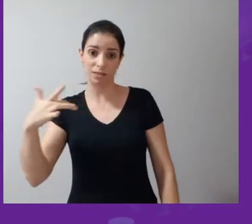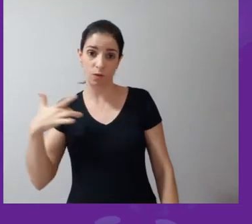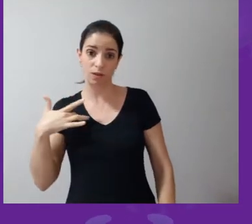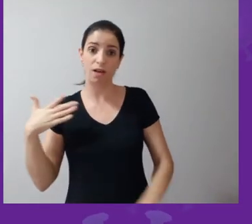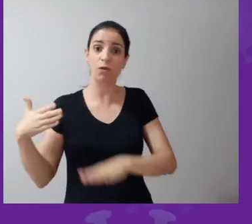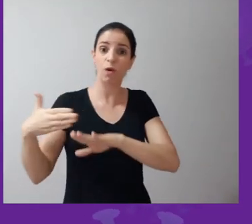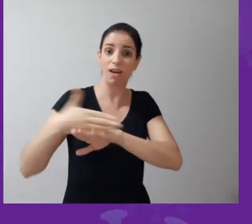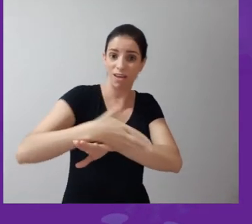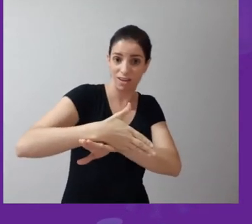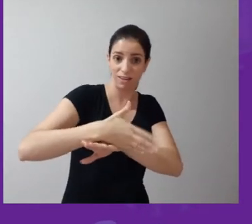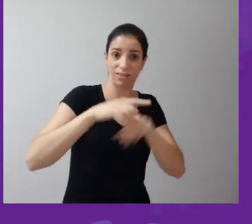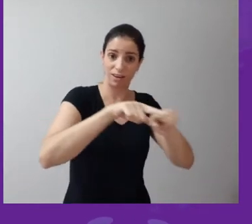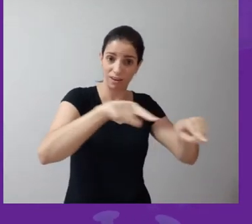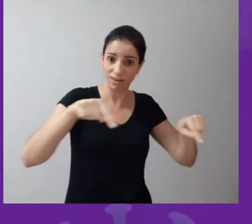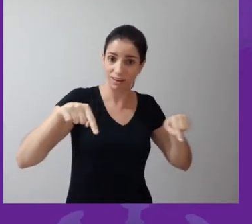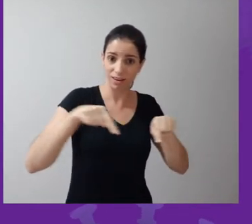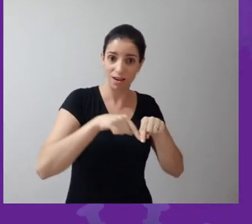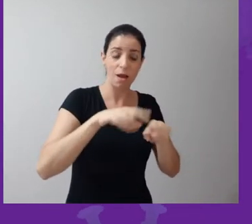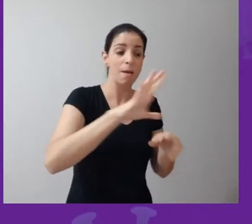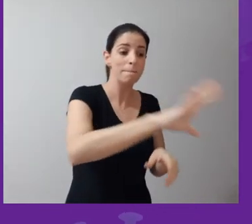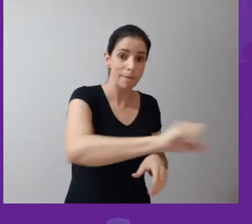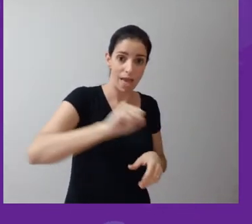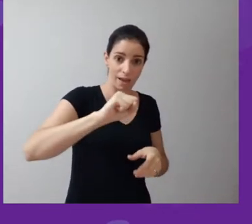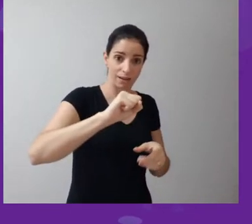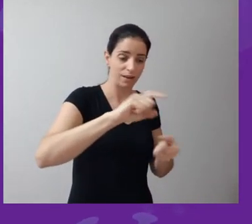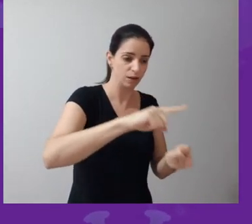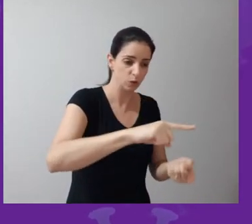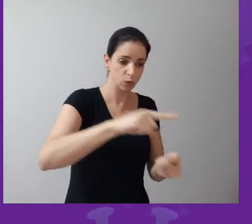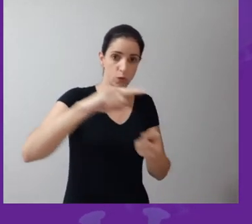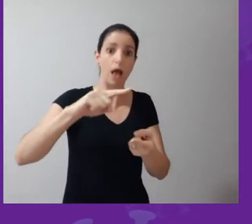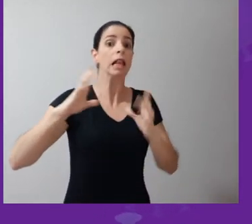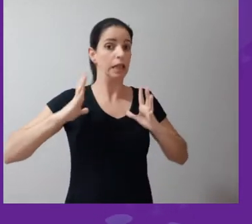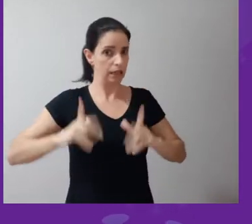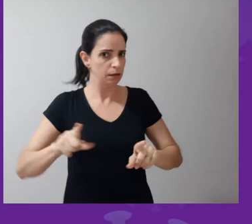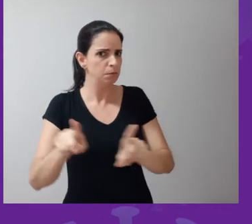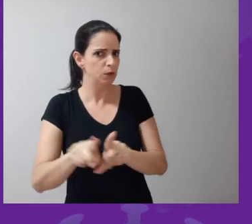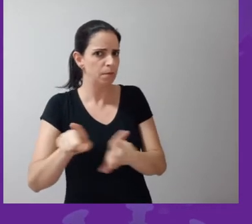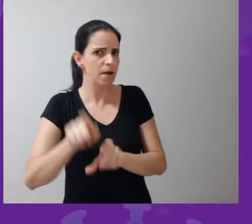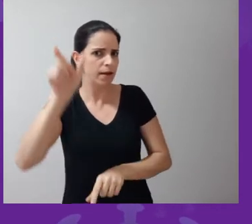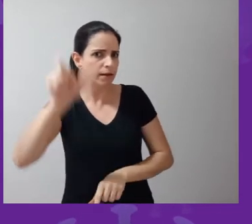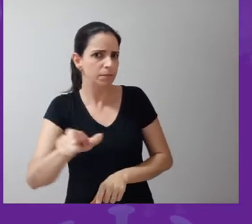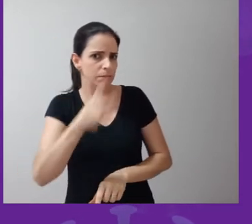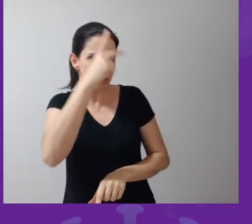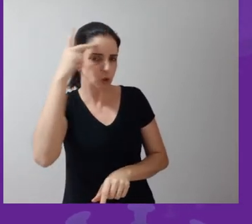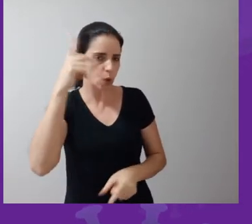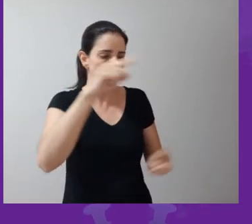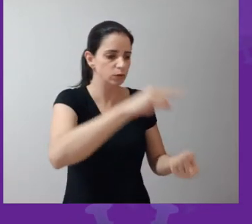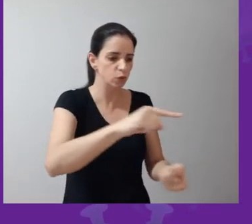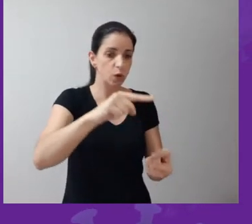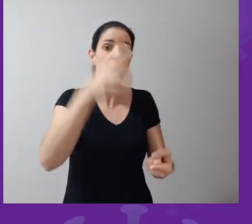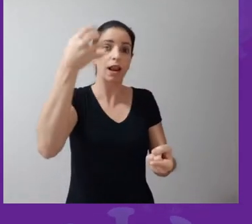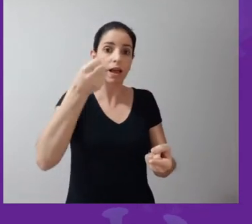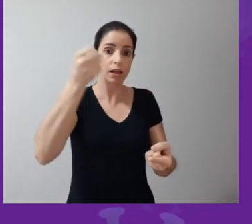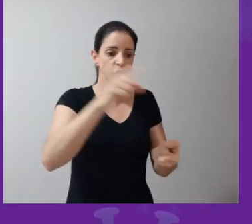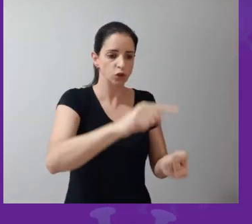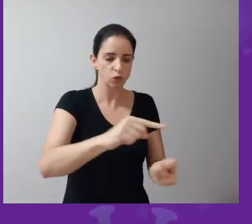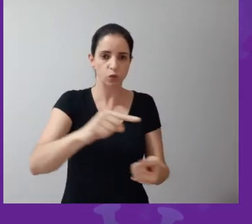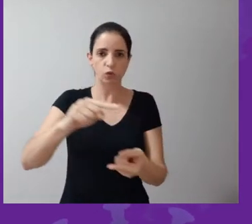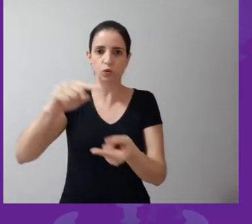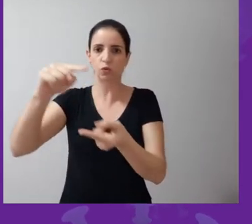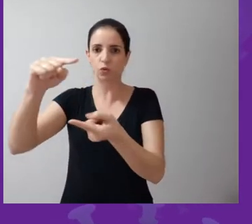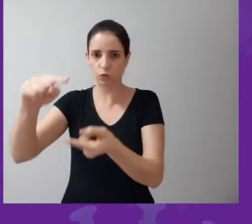quarto, pega com a mão extremamente limpa ou com luva esse frasco que está com leite ordenhado